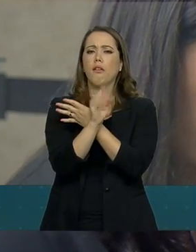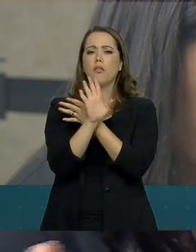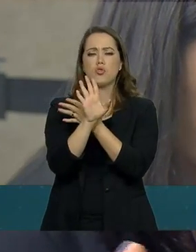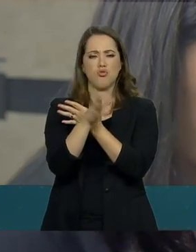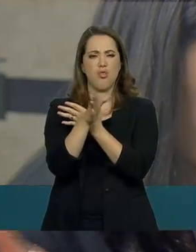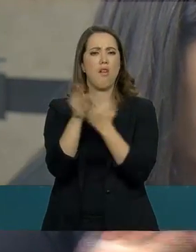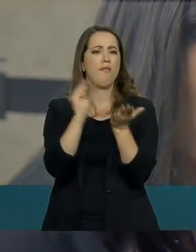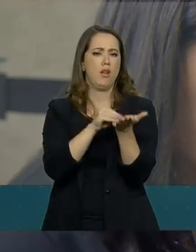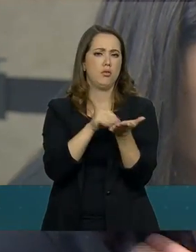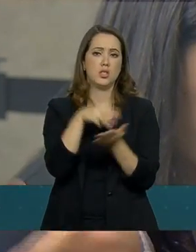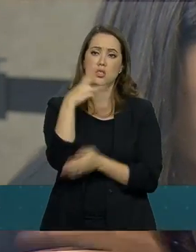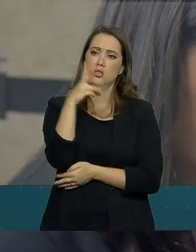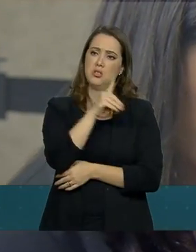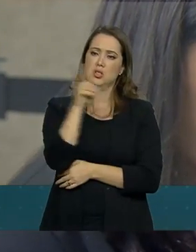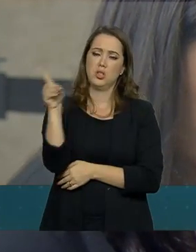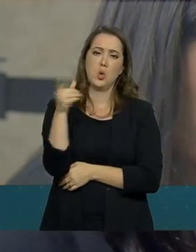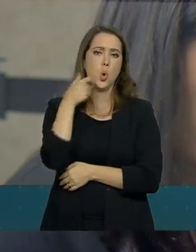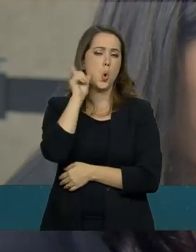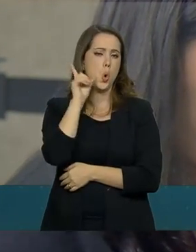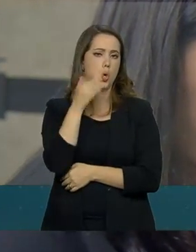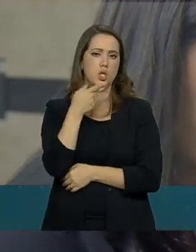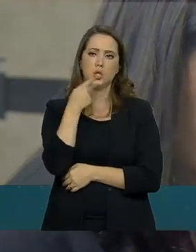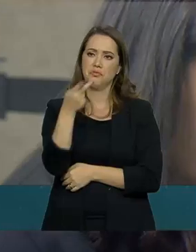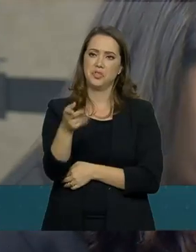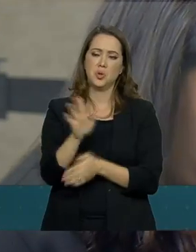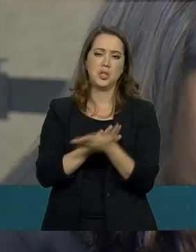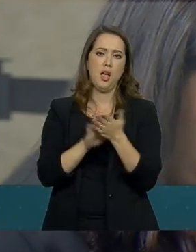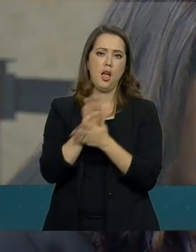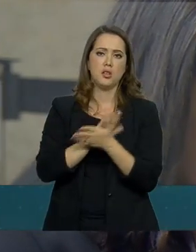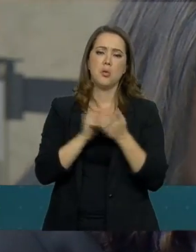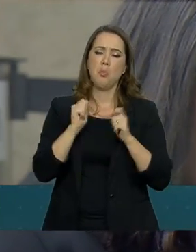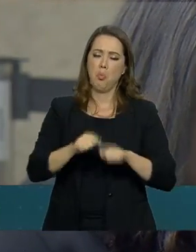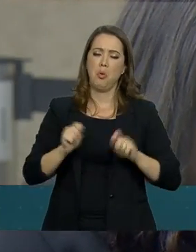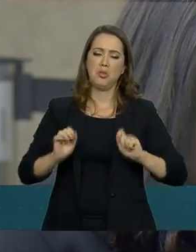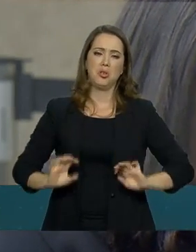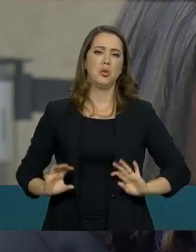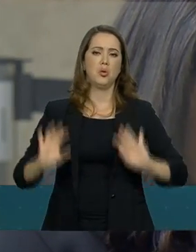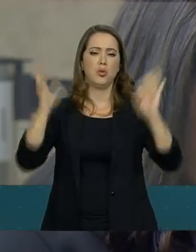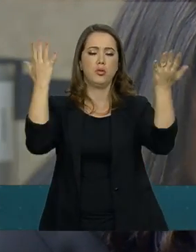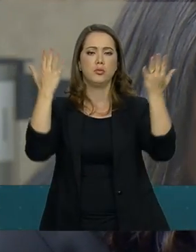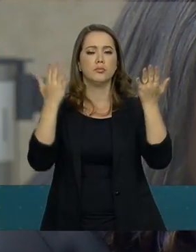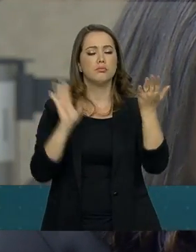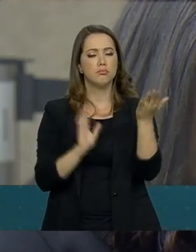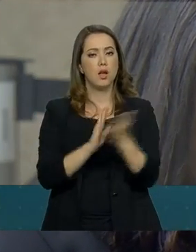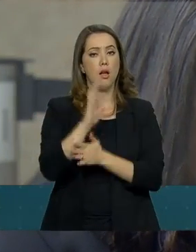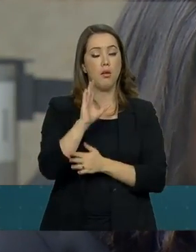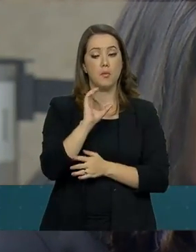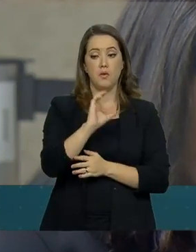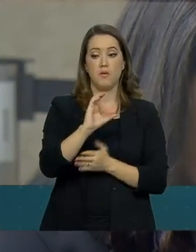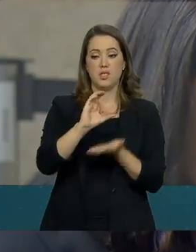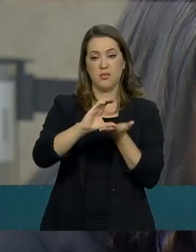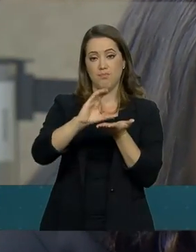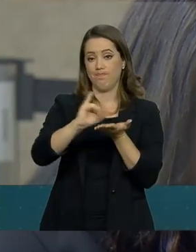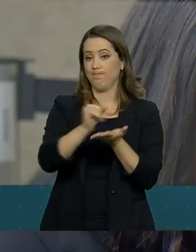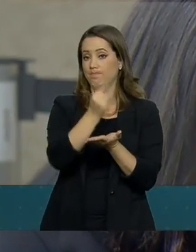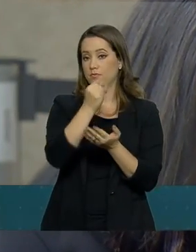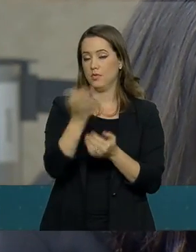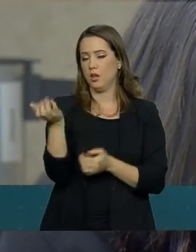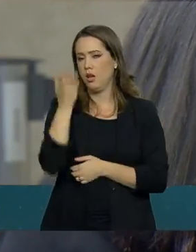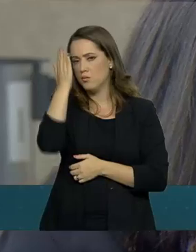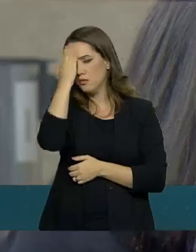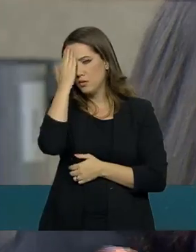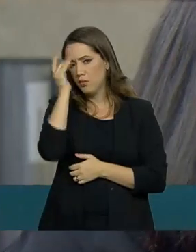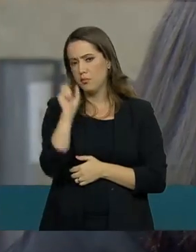Ontem, também nem fez um tweet, por exemplo, poderia comemorar a aprovação da reforma na CCJ, né? Queria saber